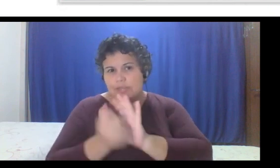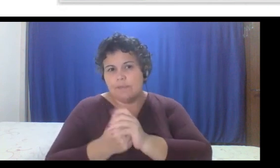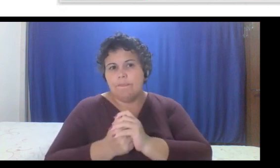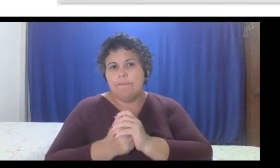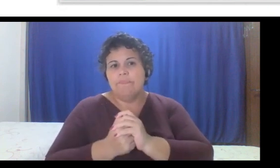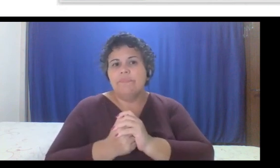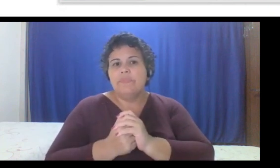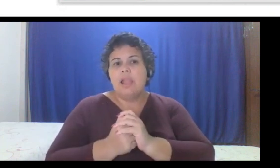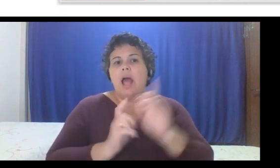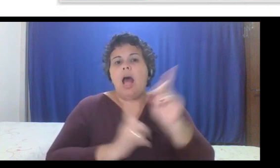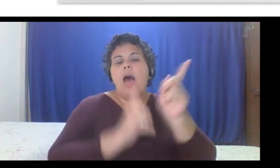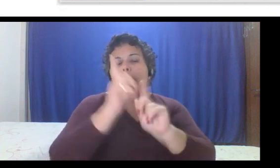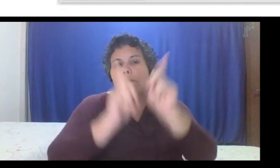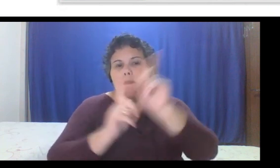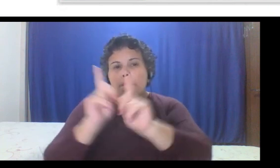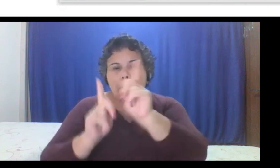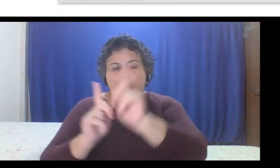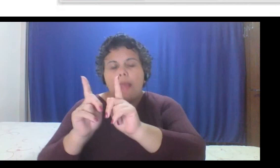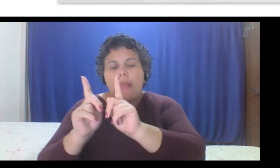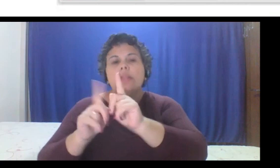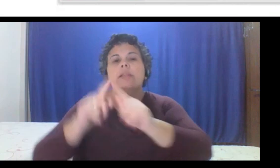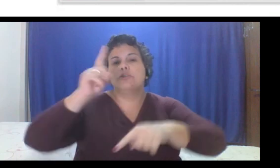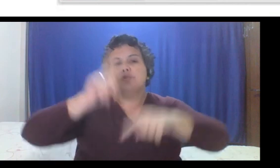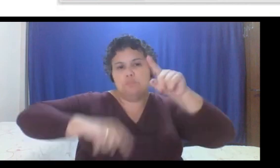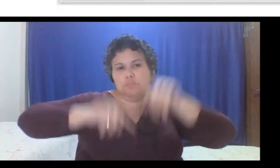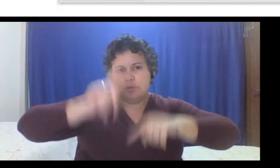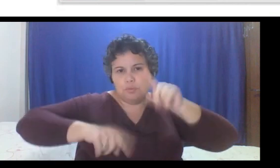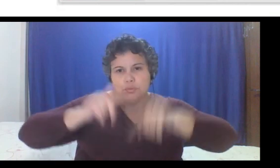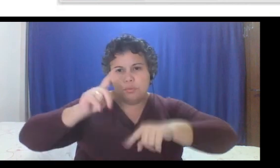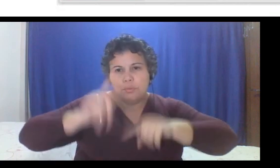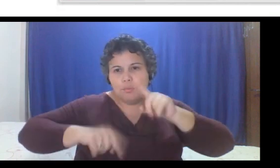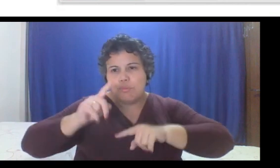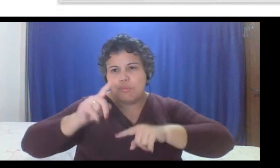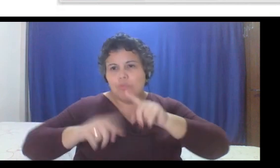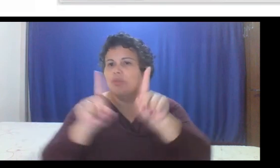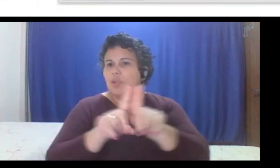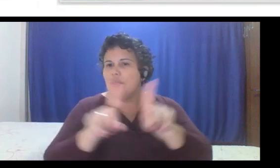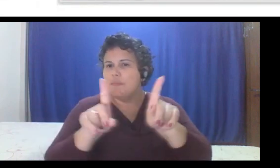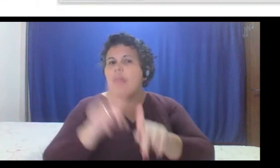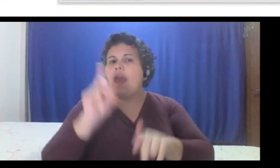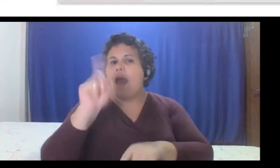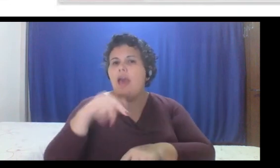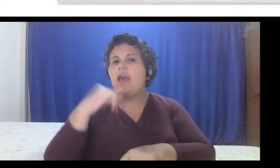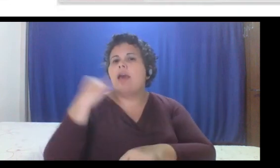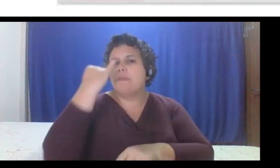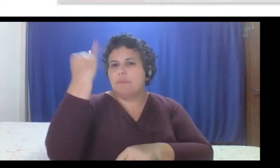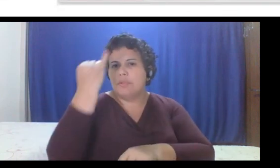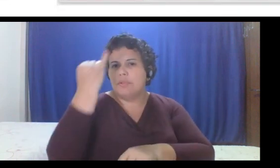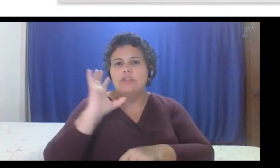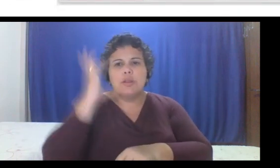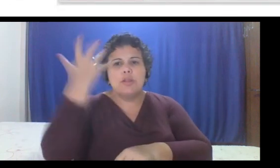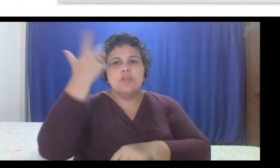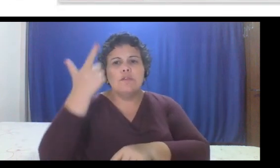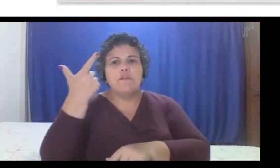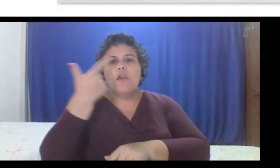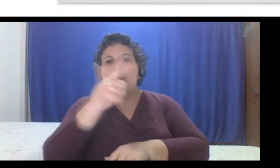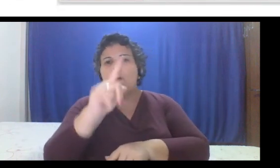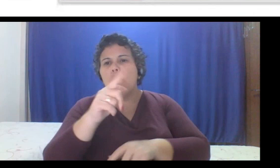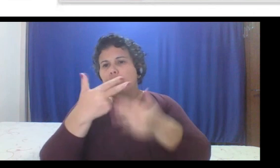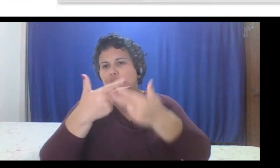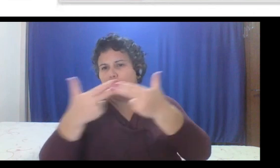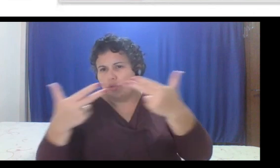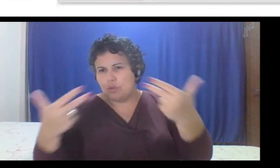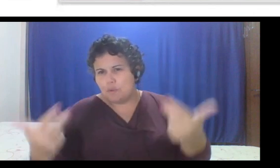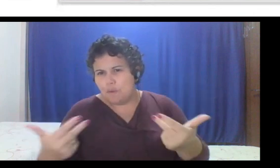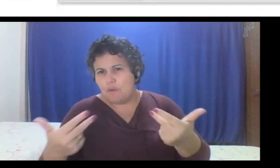Métricas de produto, ou seja, todas as métricas que são importantes para próximas decisões, entender o que está desempenhando